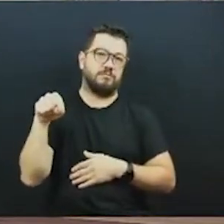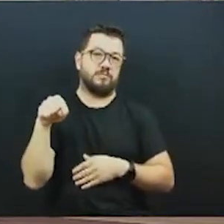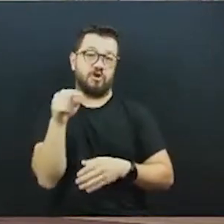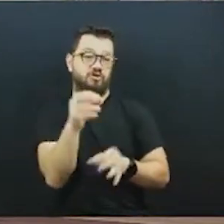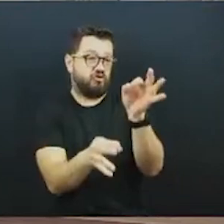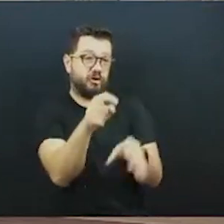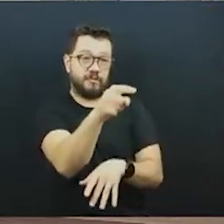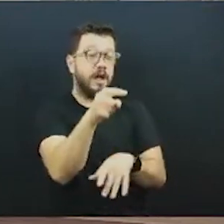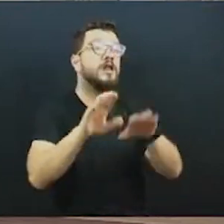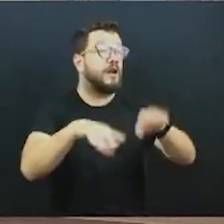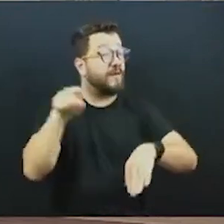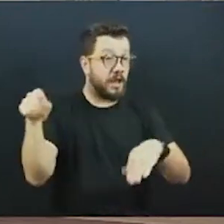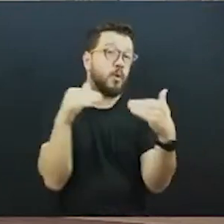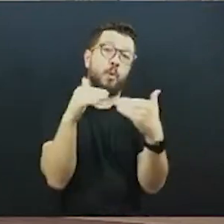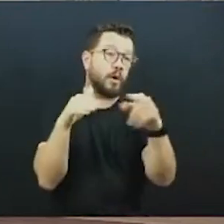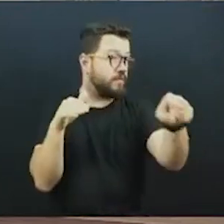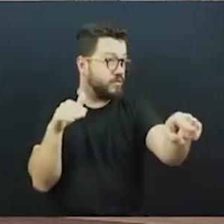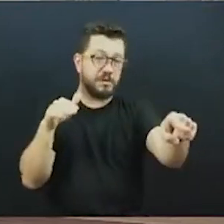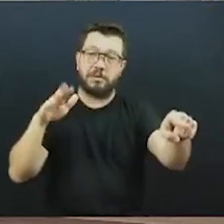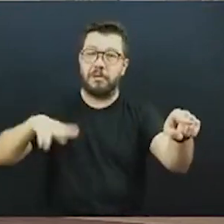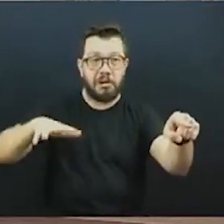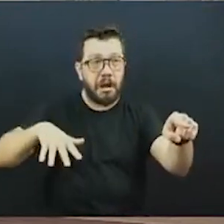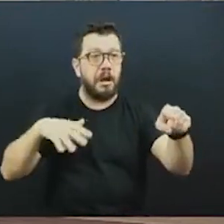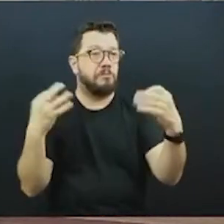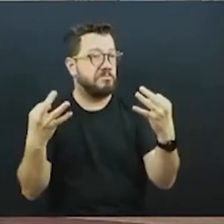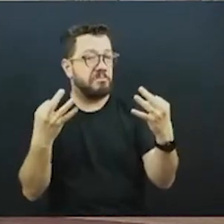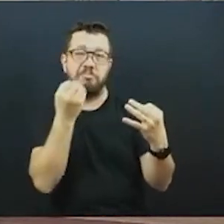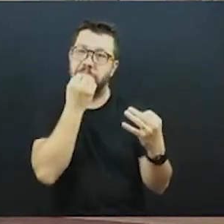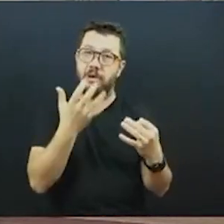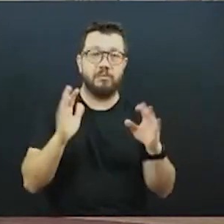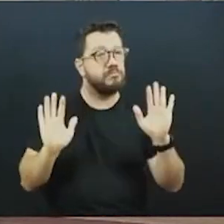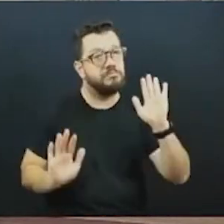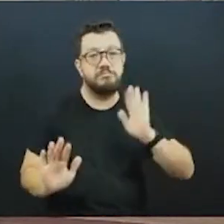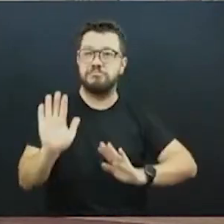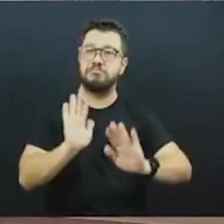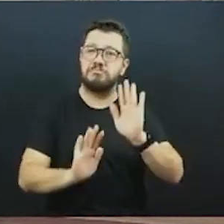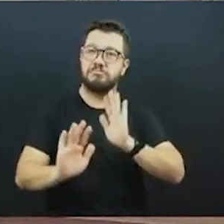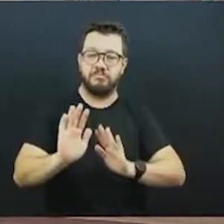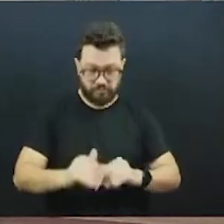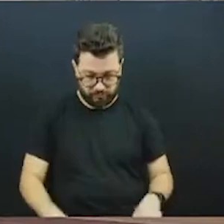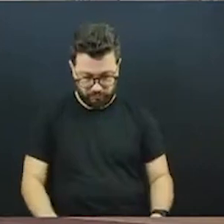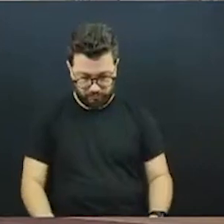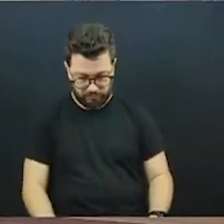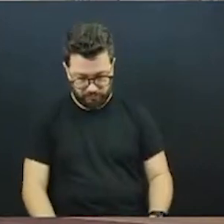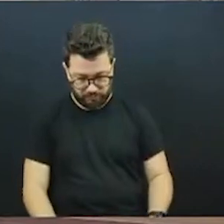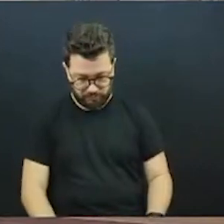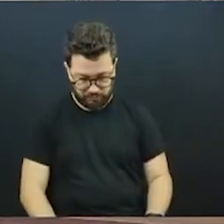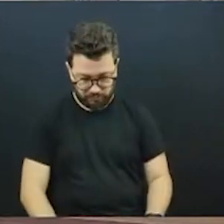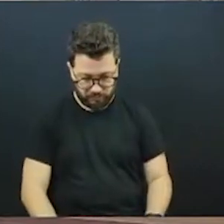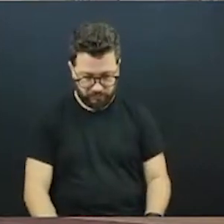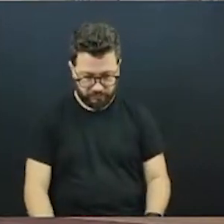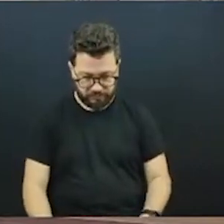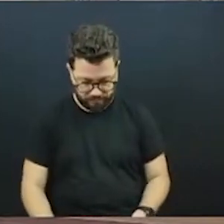transporte é perfeito, é barato, é eficiente, e que nós não podemos lutar, não devemos lutar por um transporte mais barato, mais justo e mais